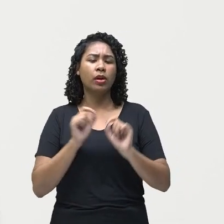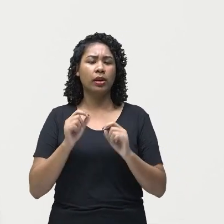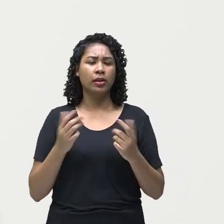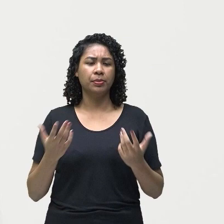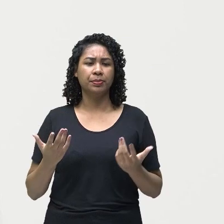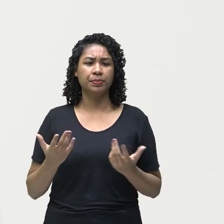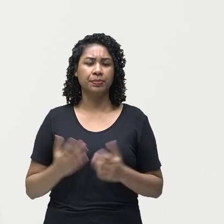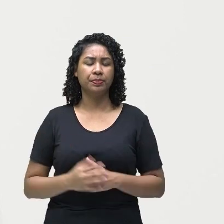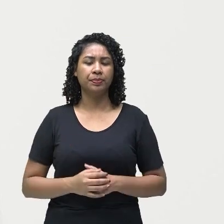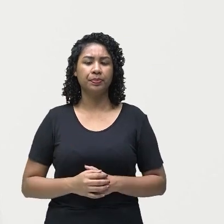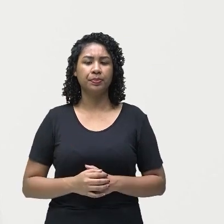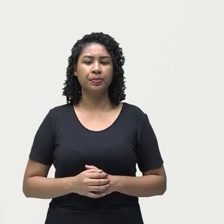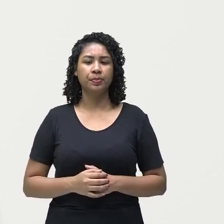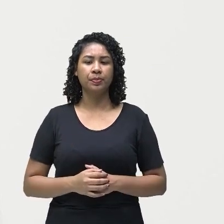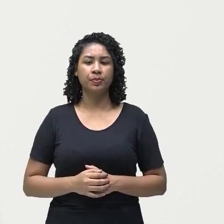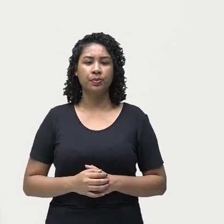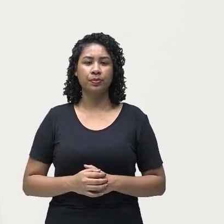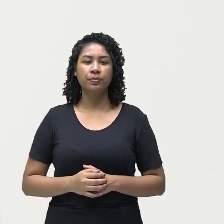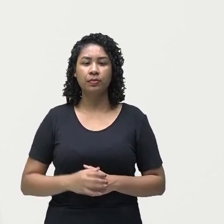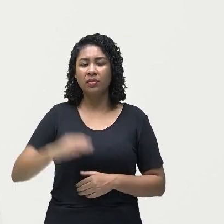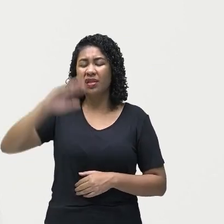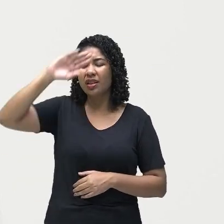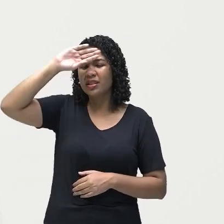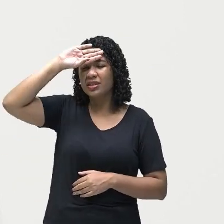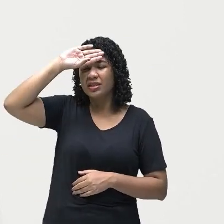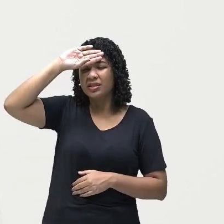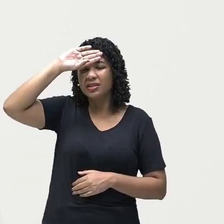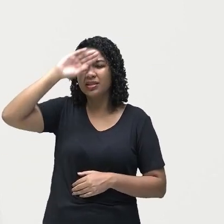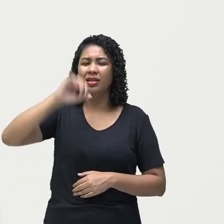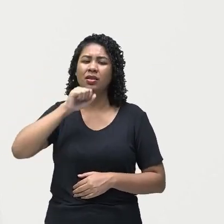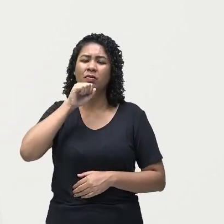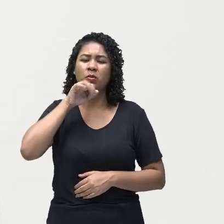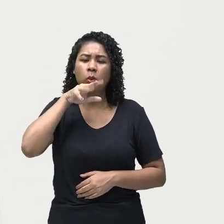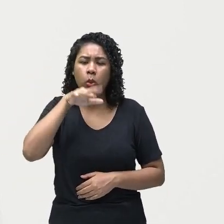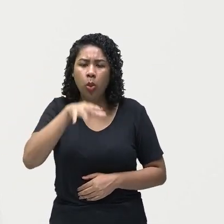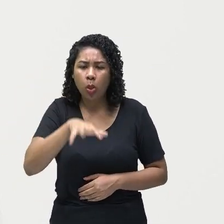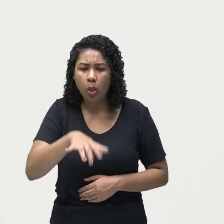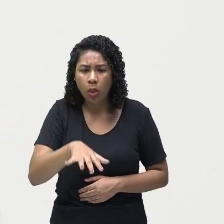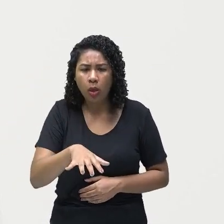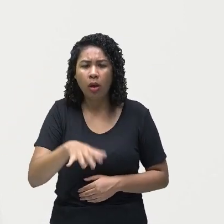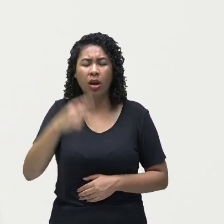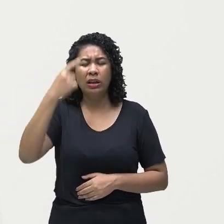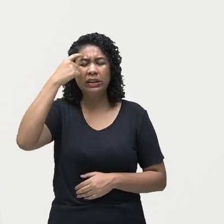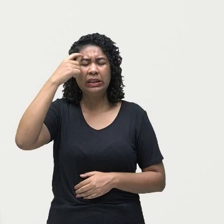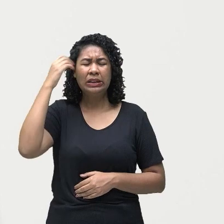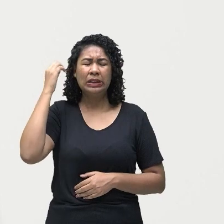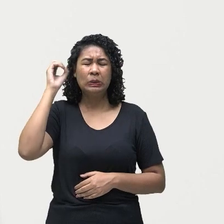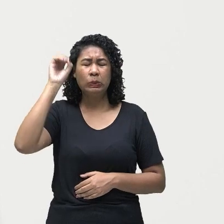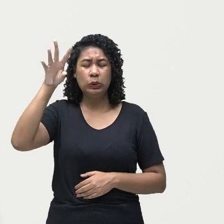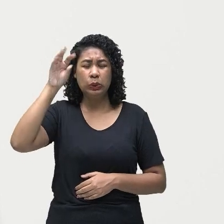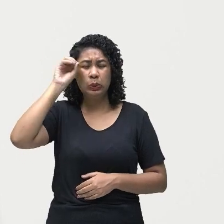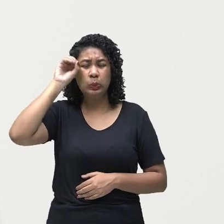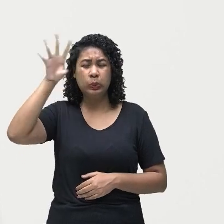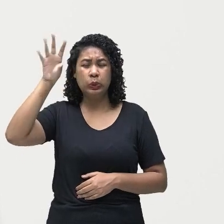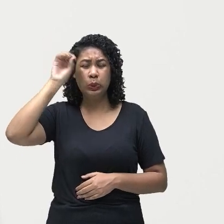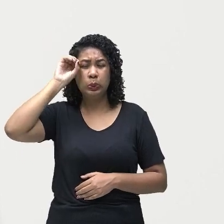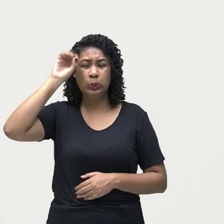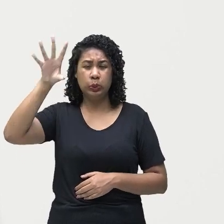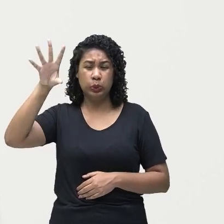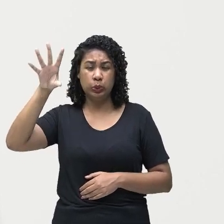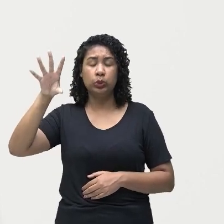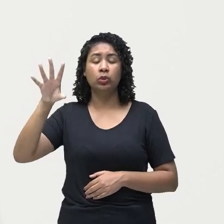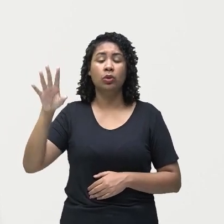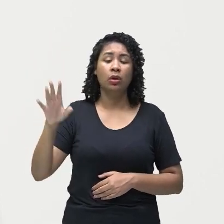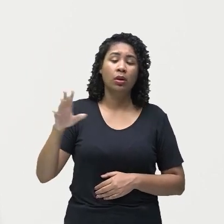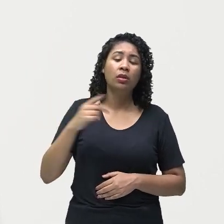vocês. Febre, vômitos, dor de cabeça, sonolência, irritações